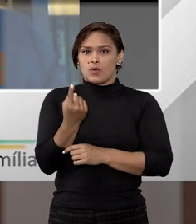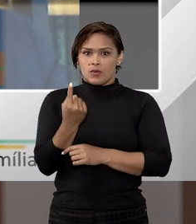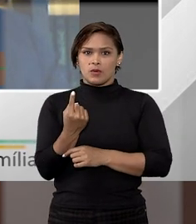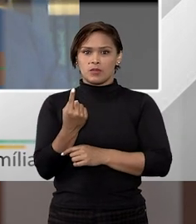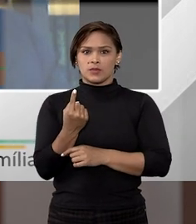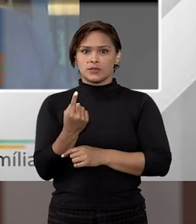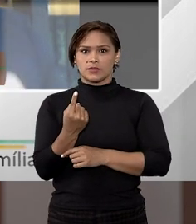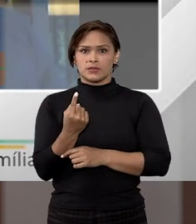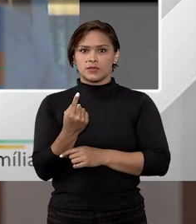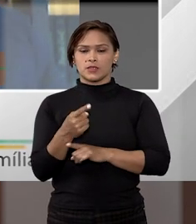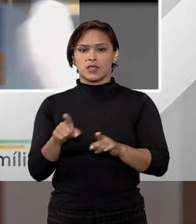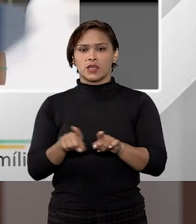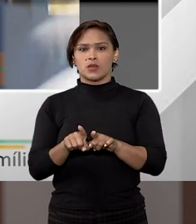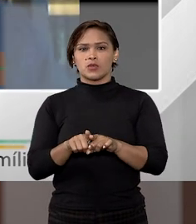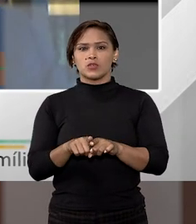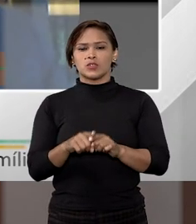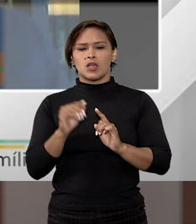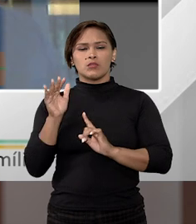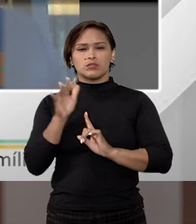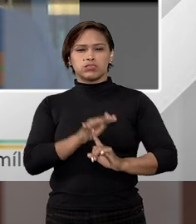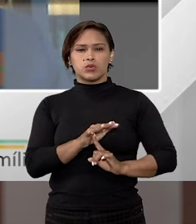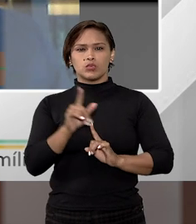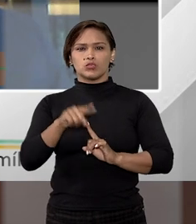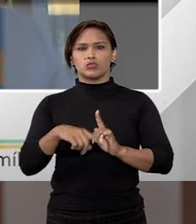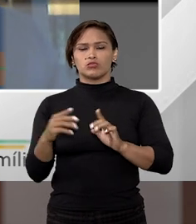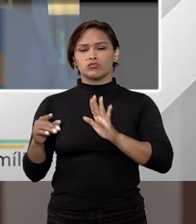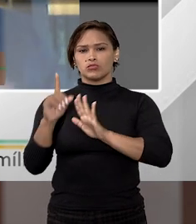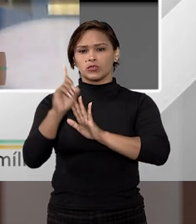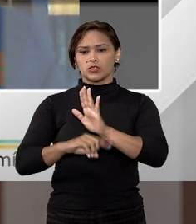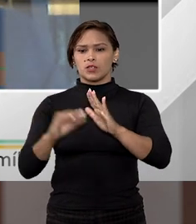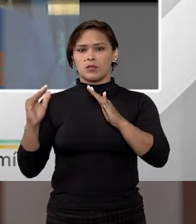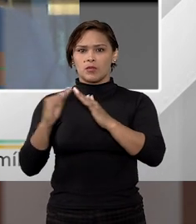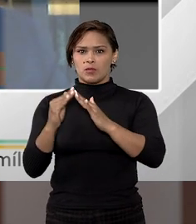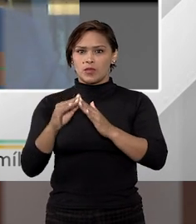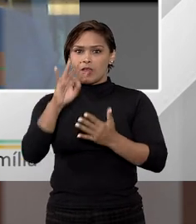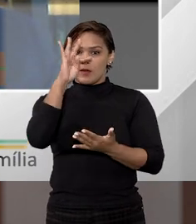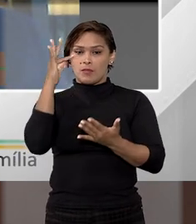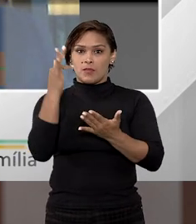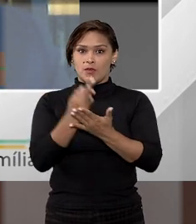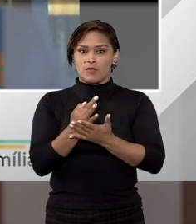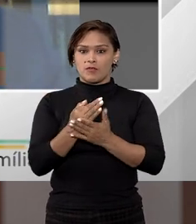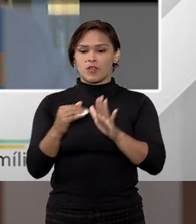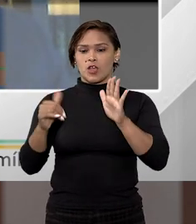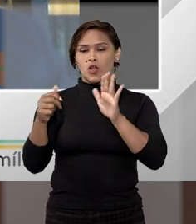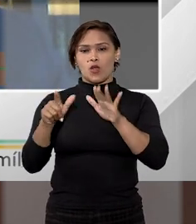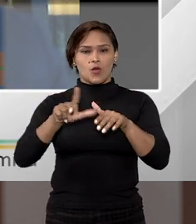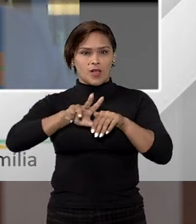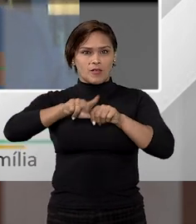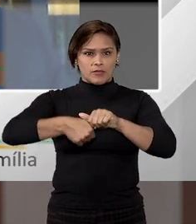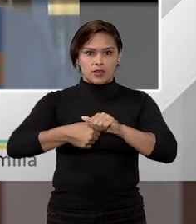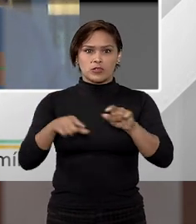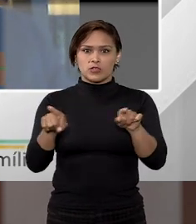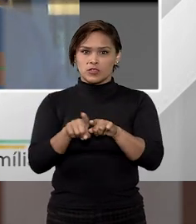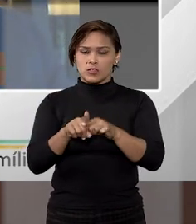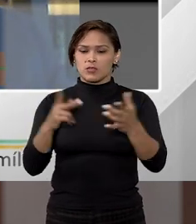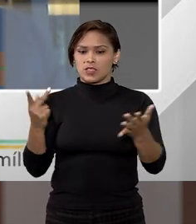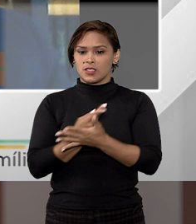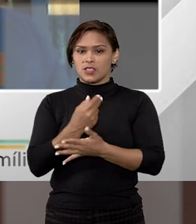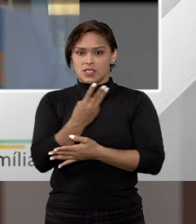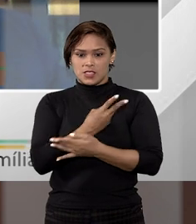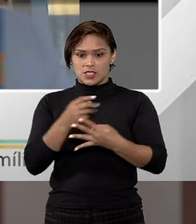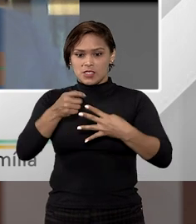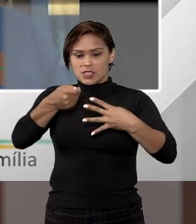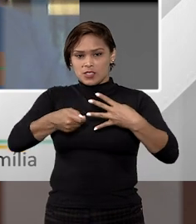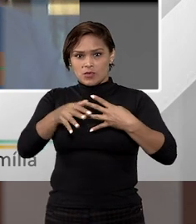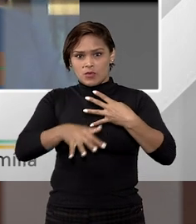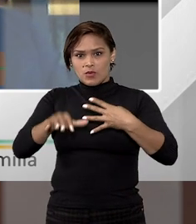delas é quando há um abuso de direito de propriedade, a violação da boa-fé objetiva ou a fraude de execução. Nesses três casos, o STJ